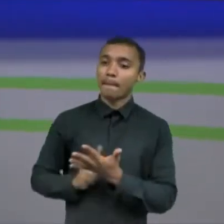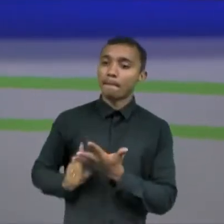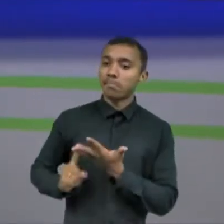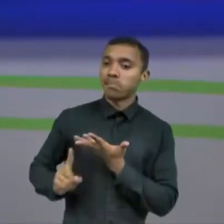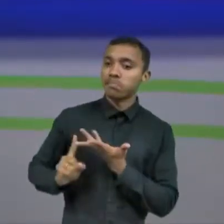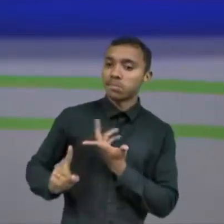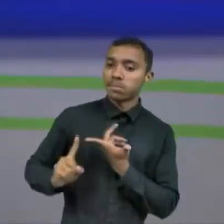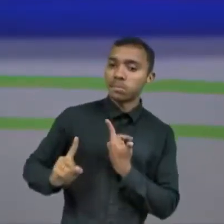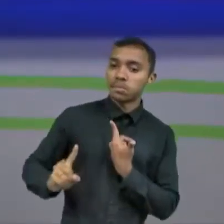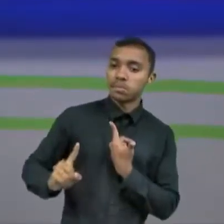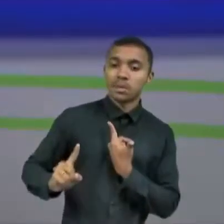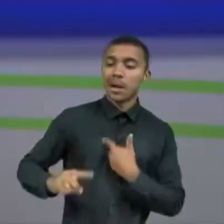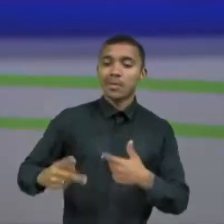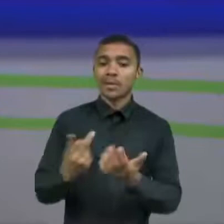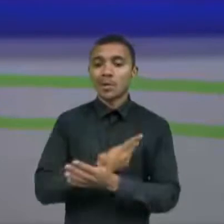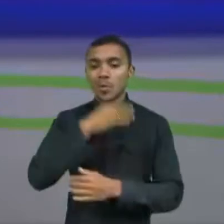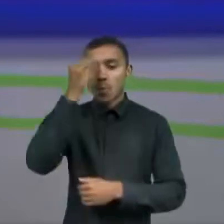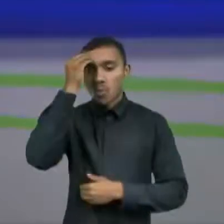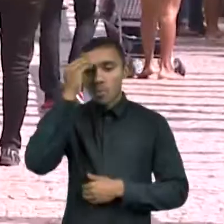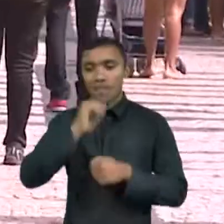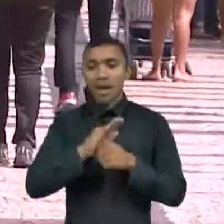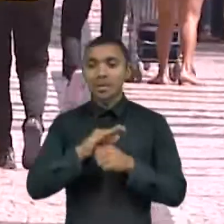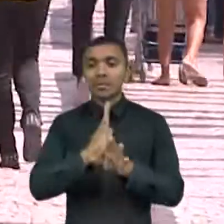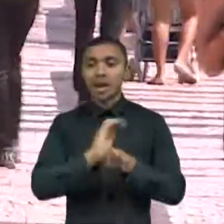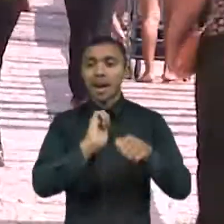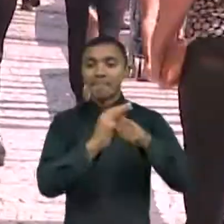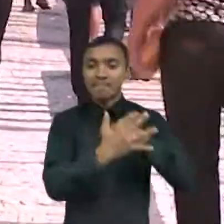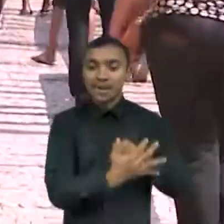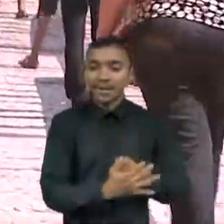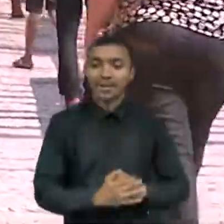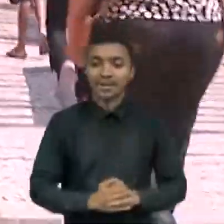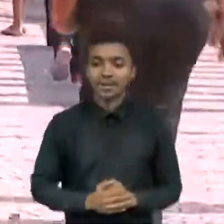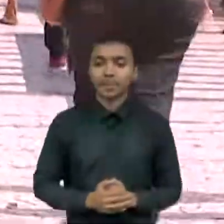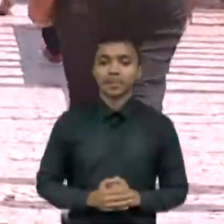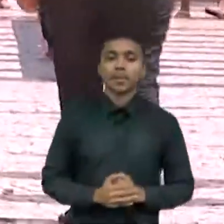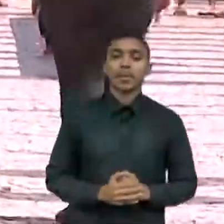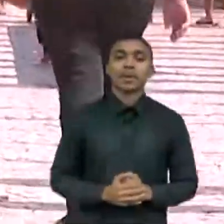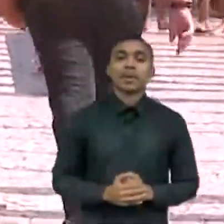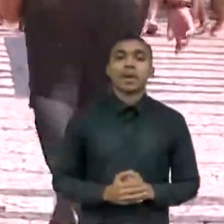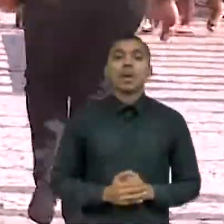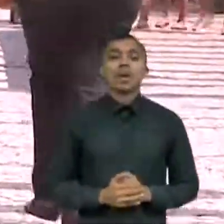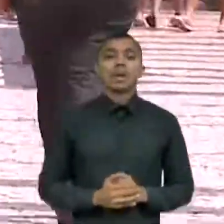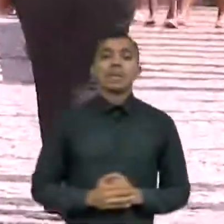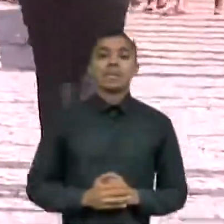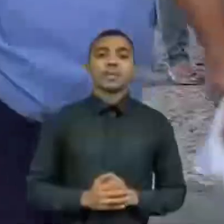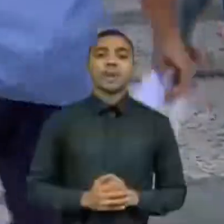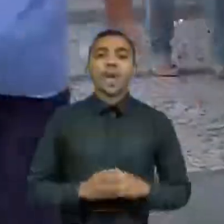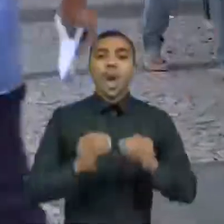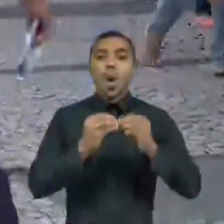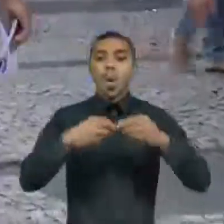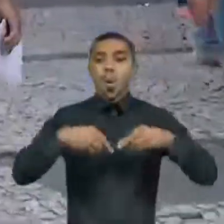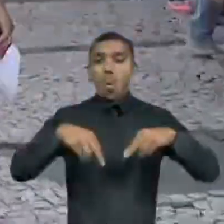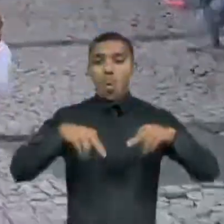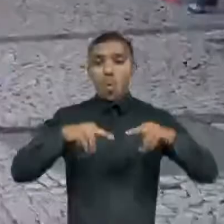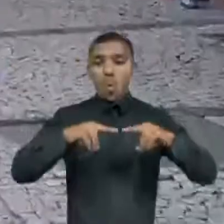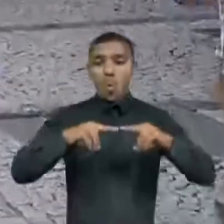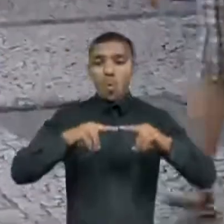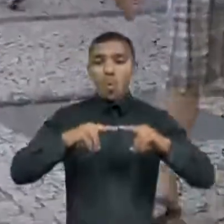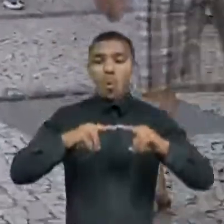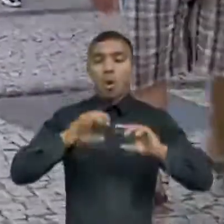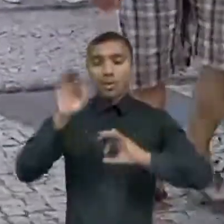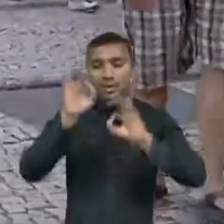potencializados pela pandemia. Um relatório divulgado pela Organização Mundial da Saúde apresentou dados